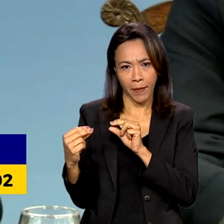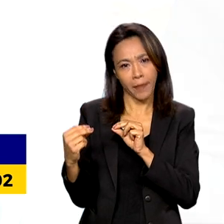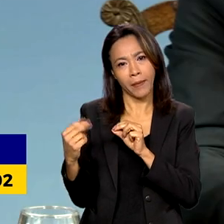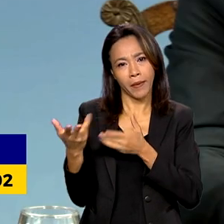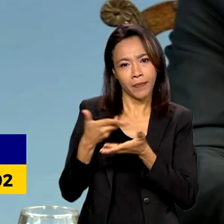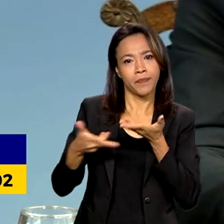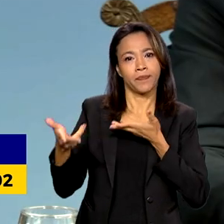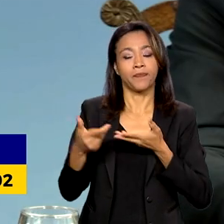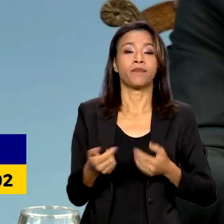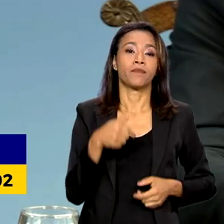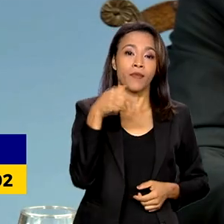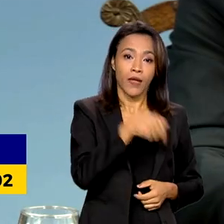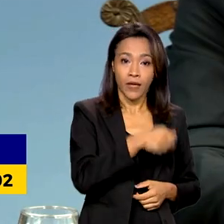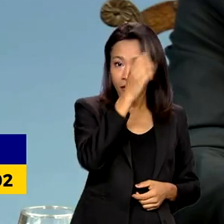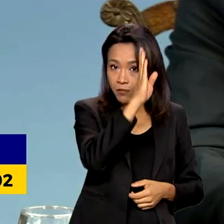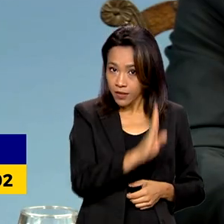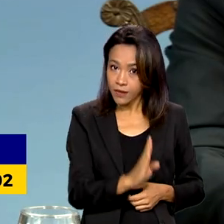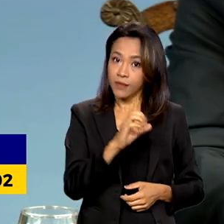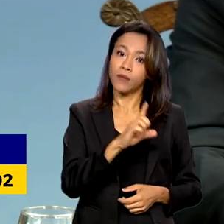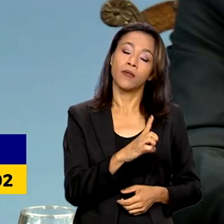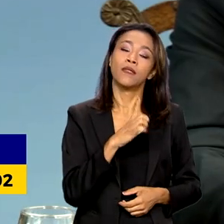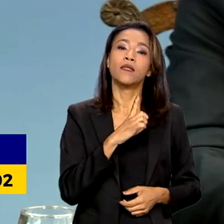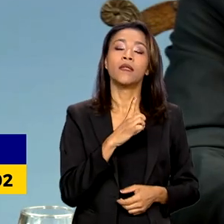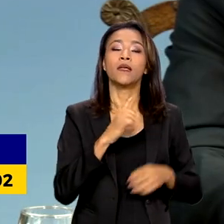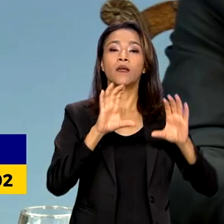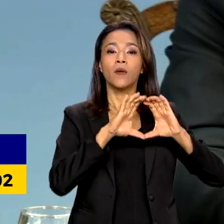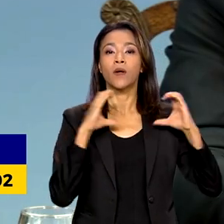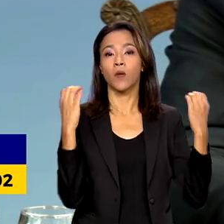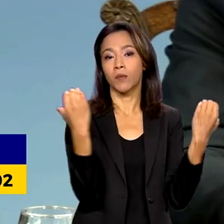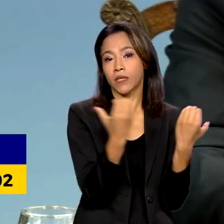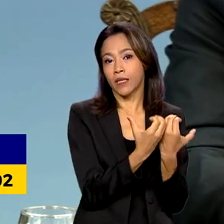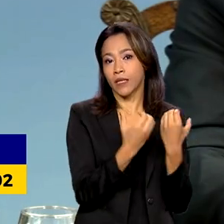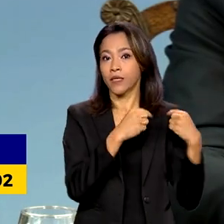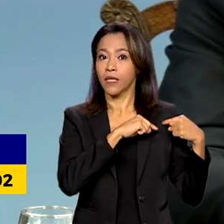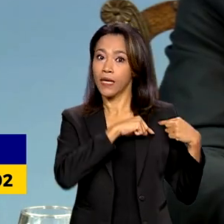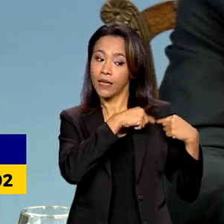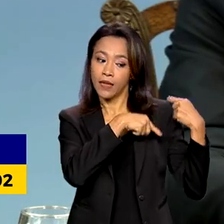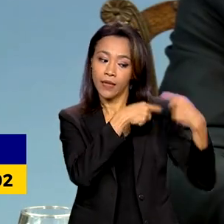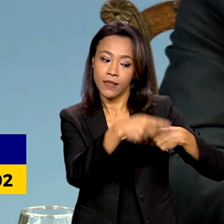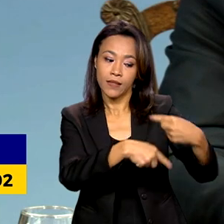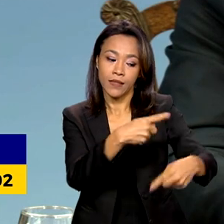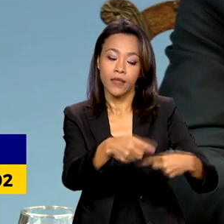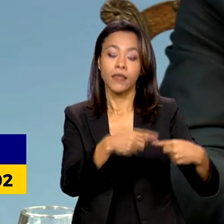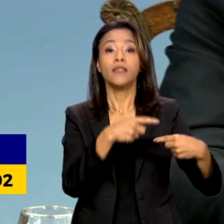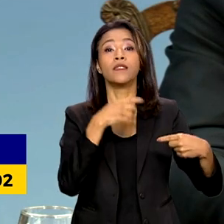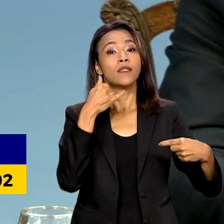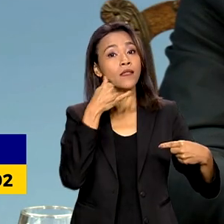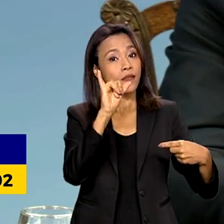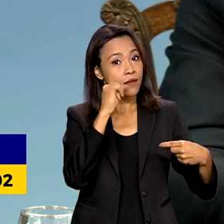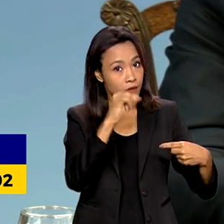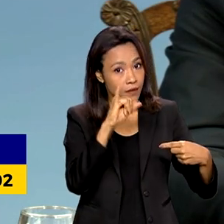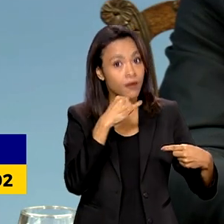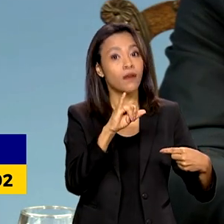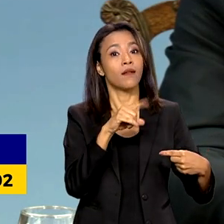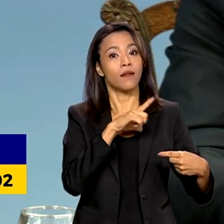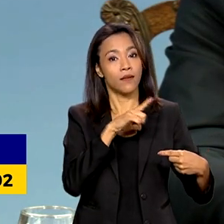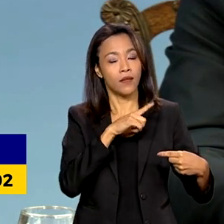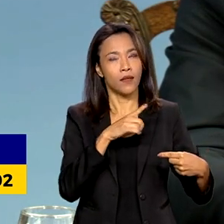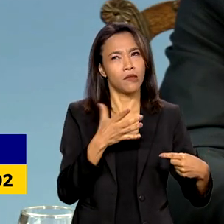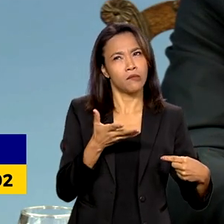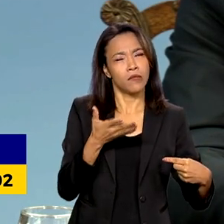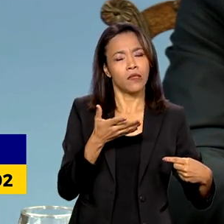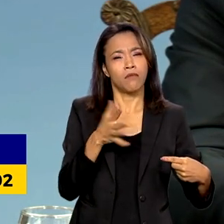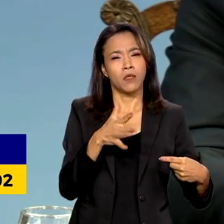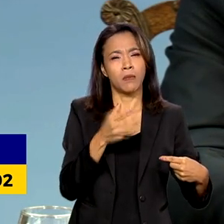ideias. No Brasil, existe uma comunidade descendente de italianos que calculamos na faixa